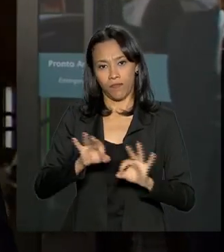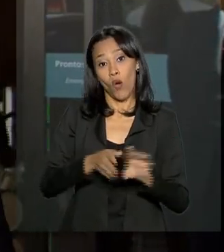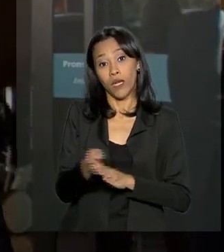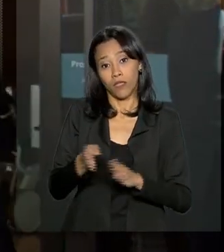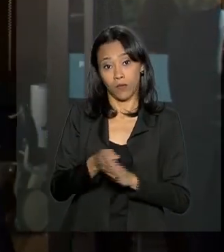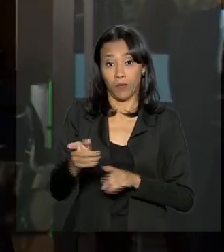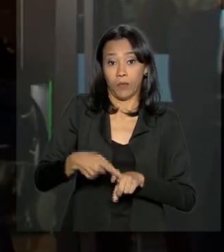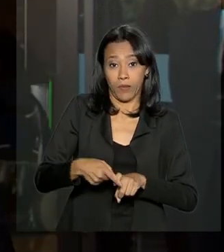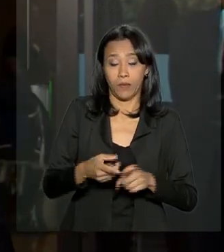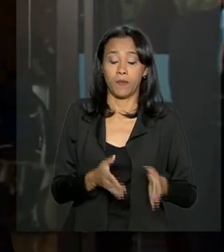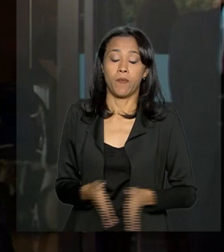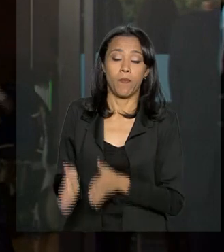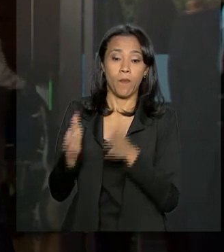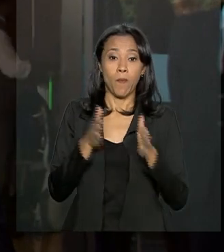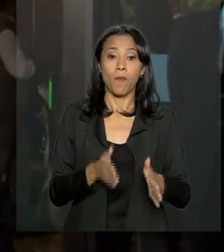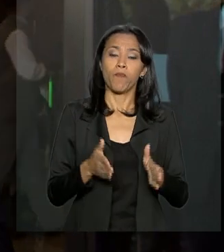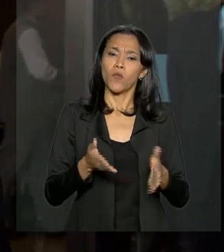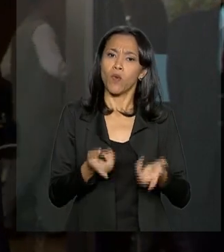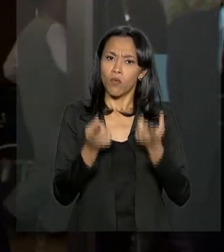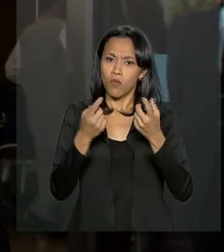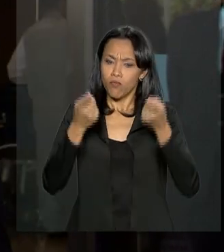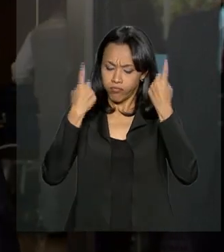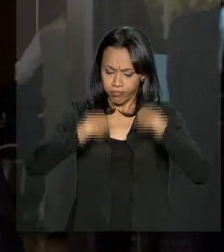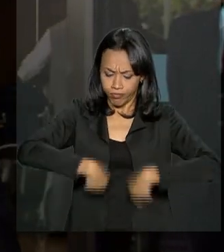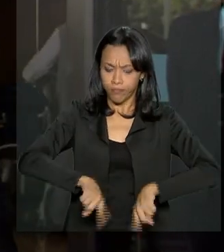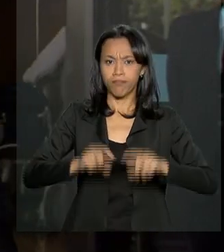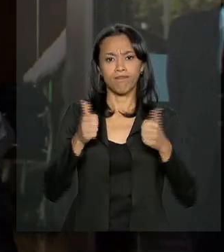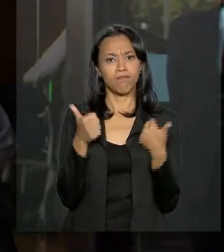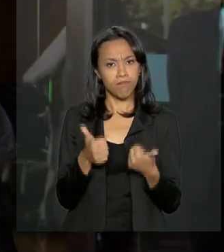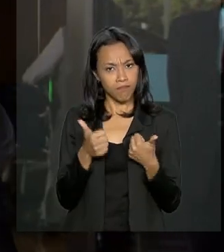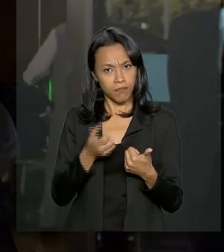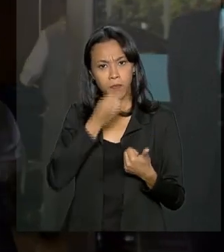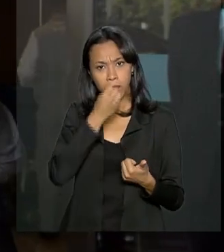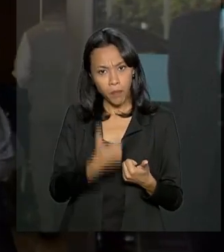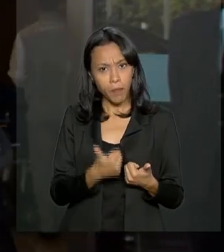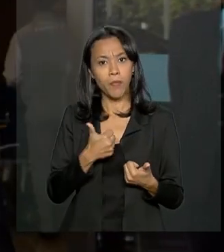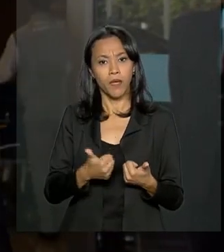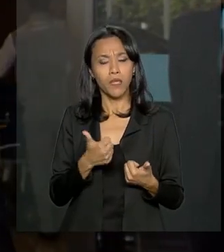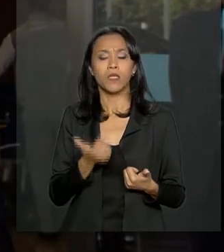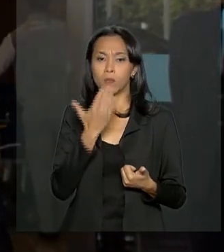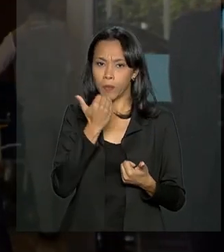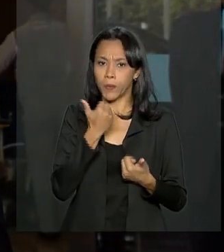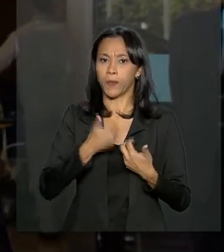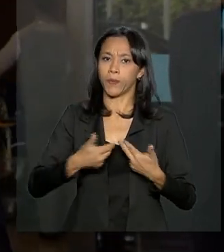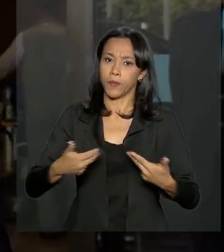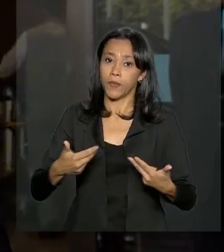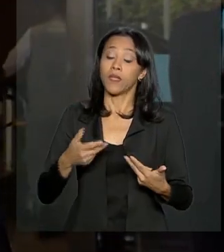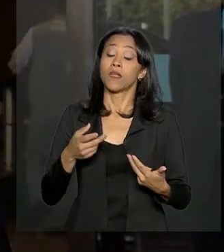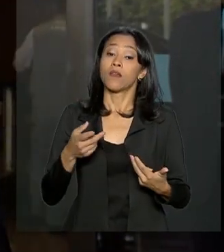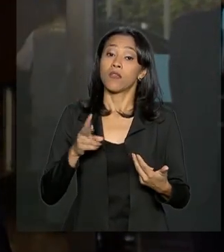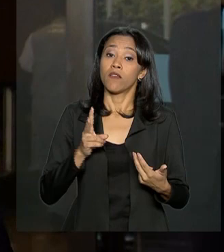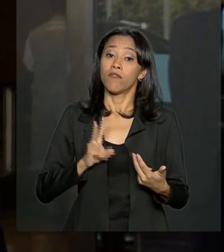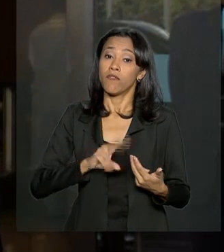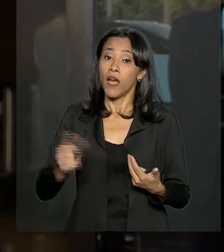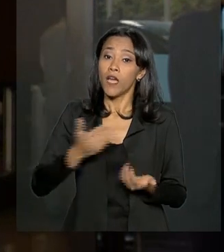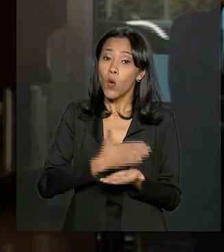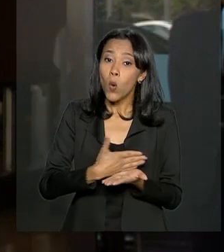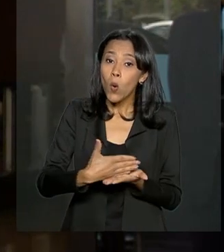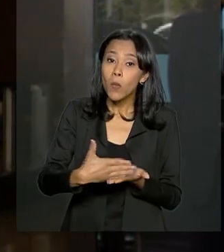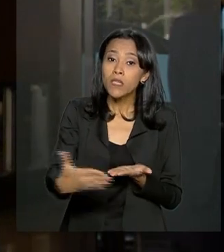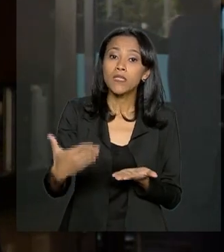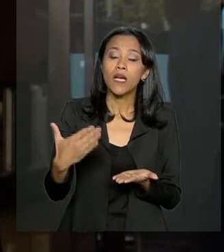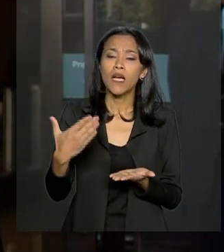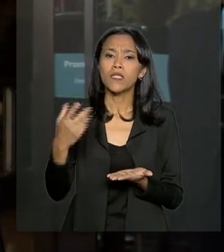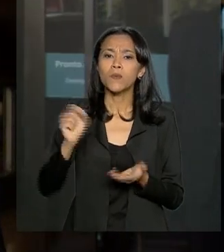O organismo do presidente tem reagido muito bem em relação a essa dieta. E por isso os médicos decidiram que vão começar a diminuir